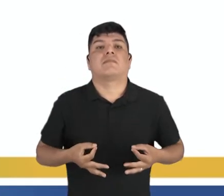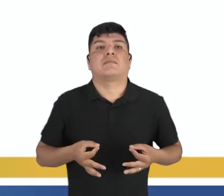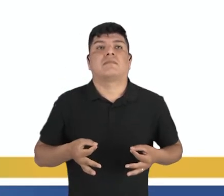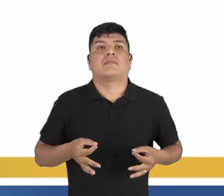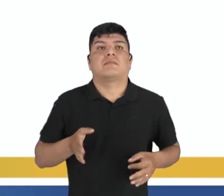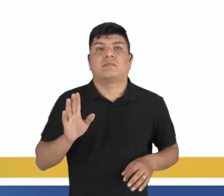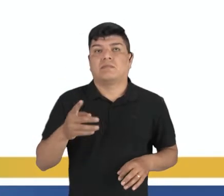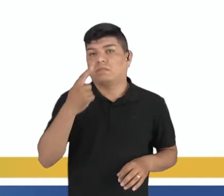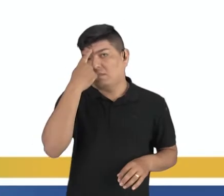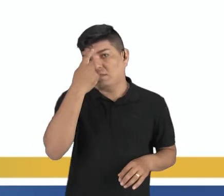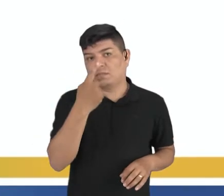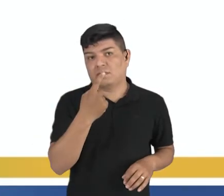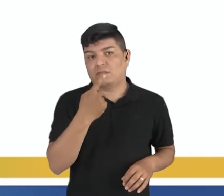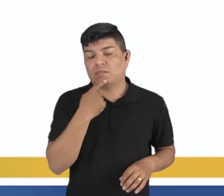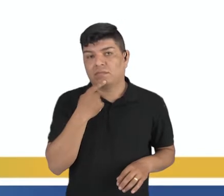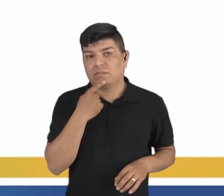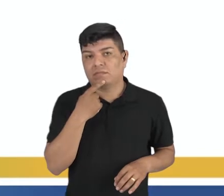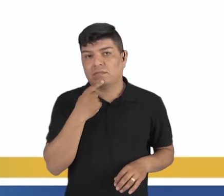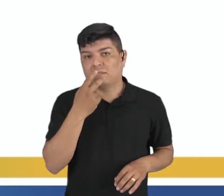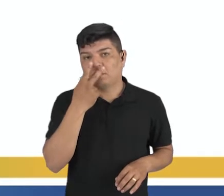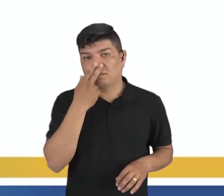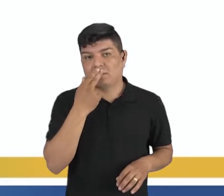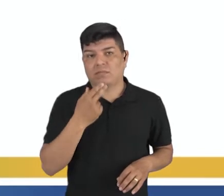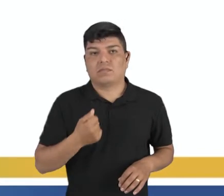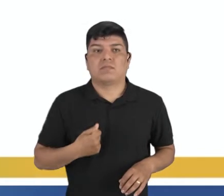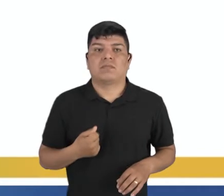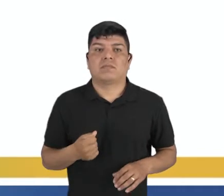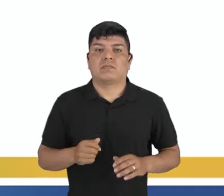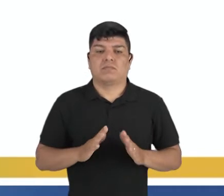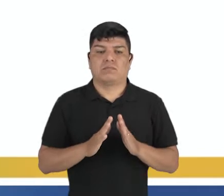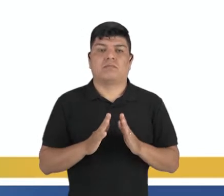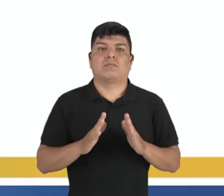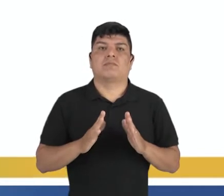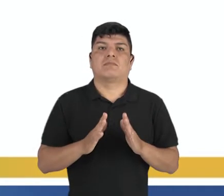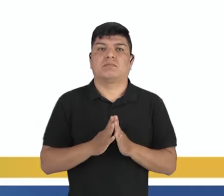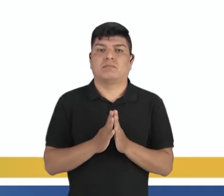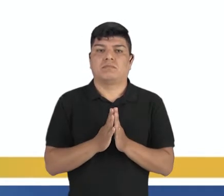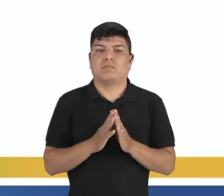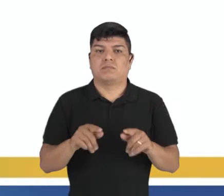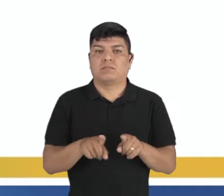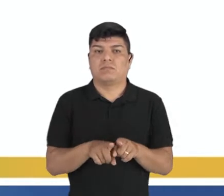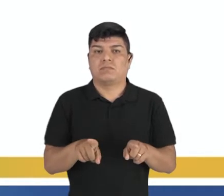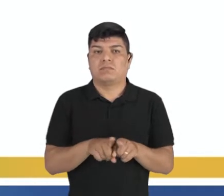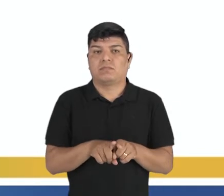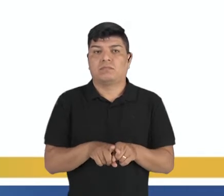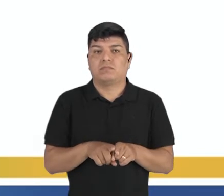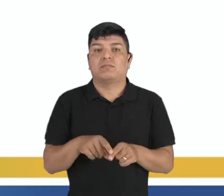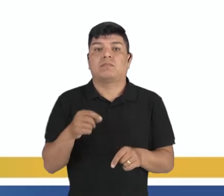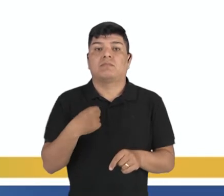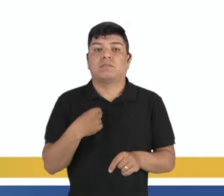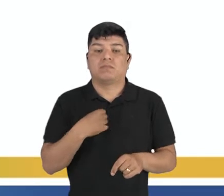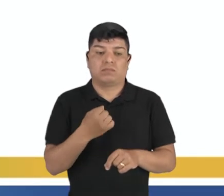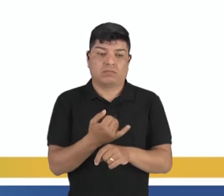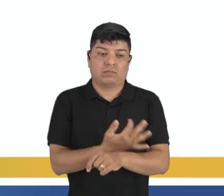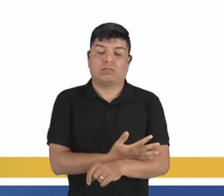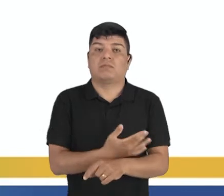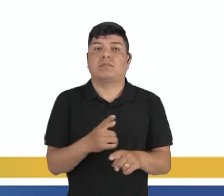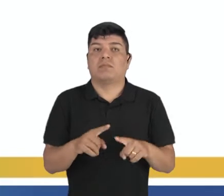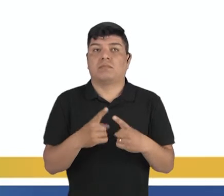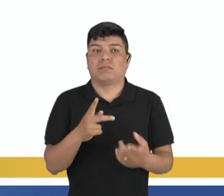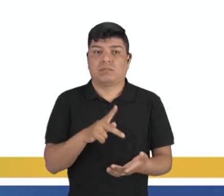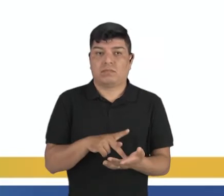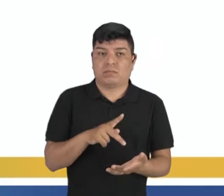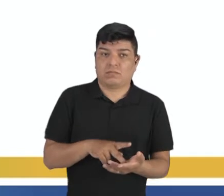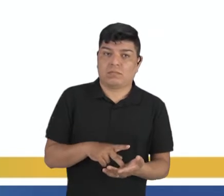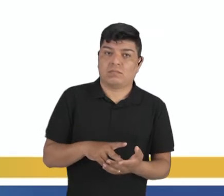imagens de grandes mestres budistas, ou de pessoas com grande disciplina emocional. Mas, na verdade,